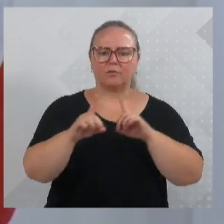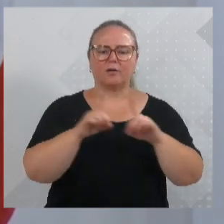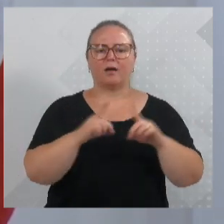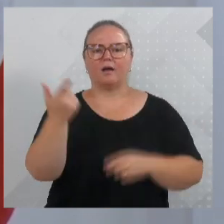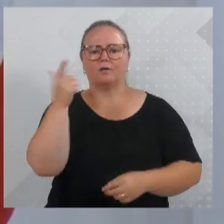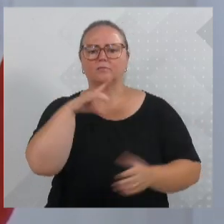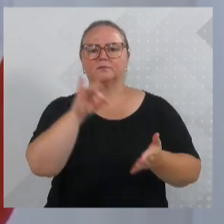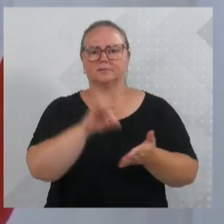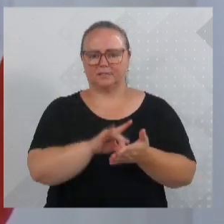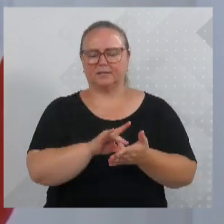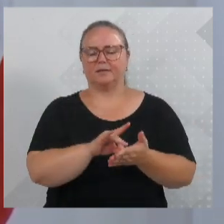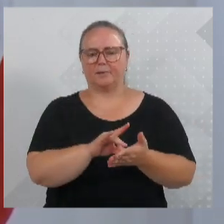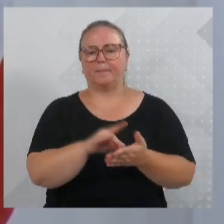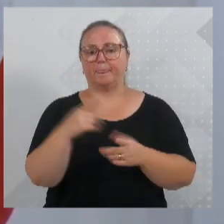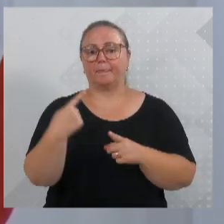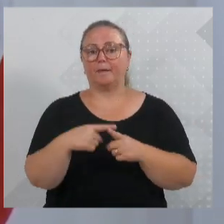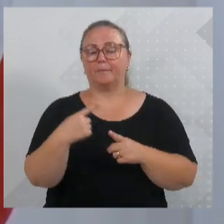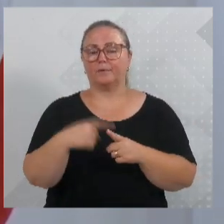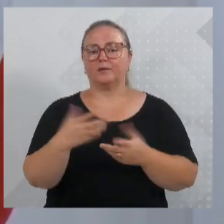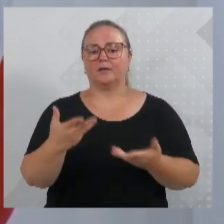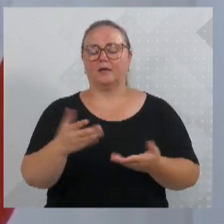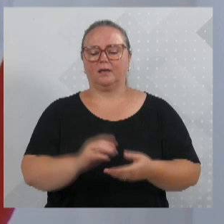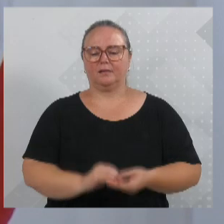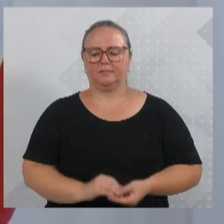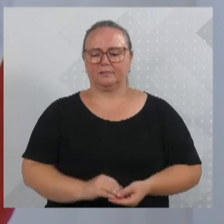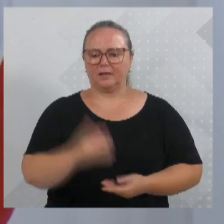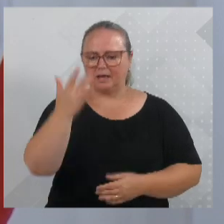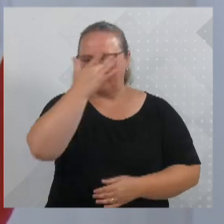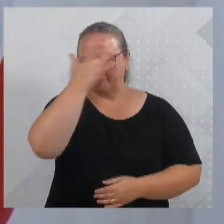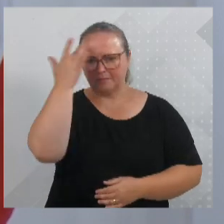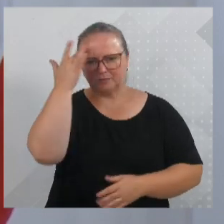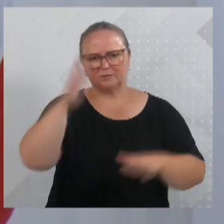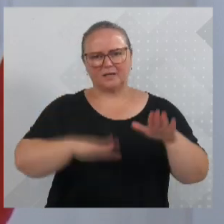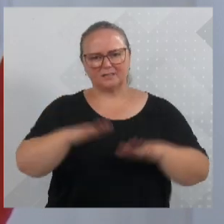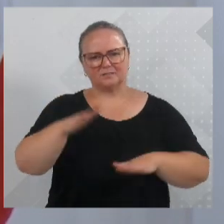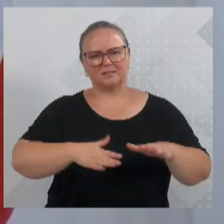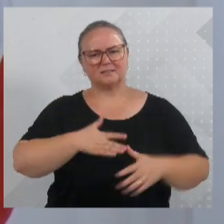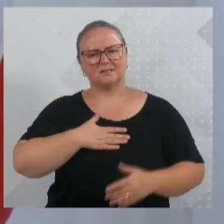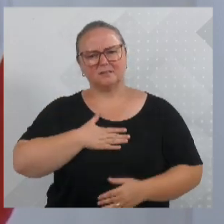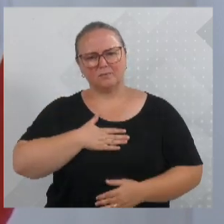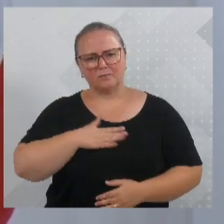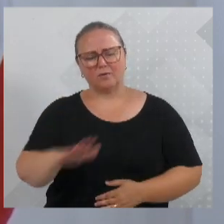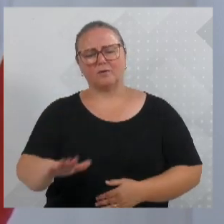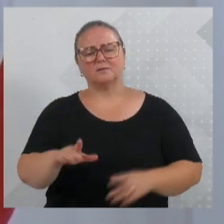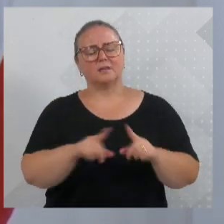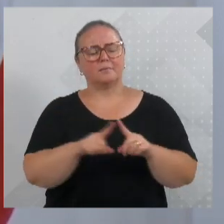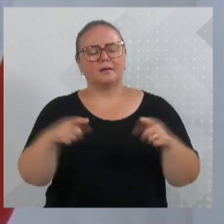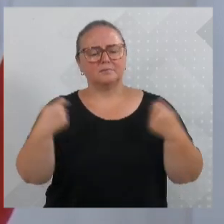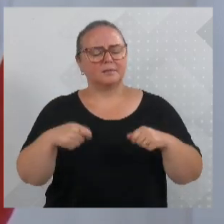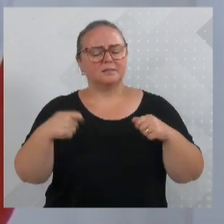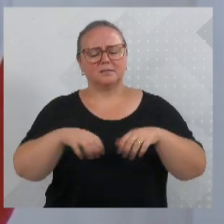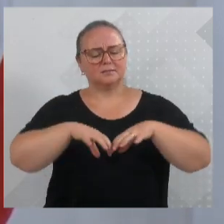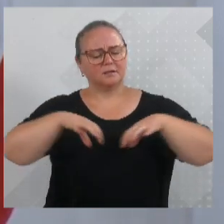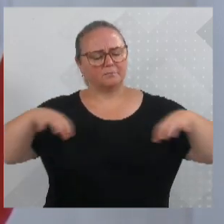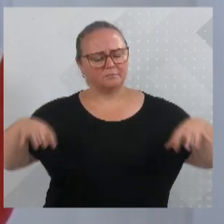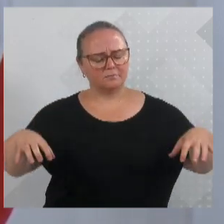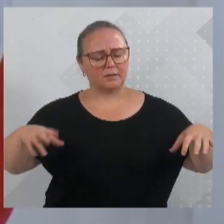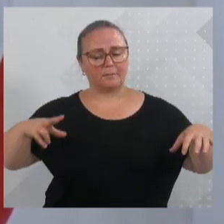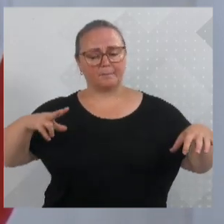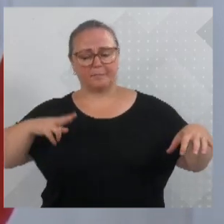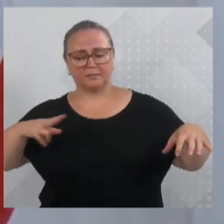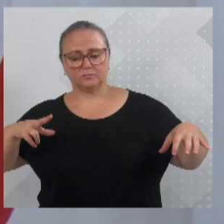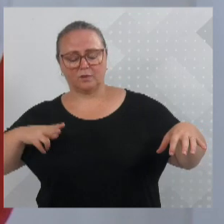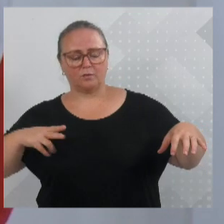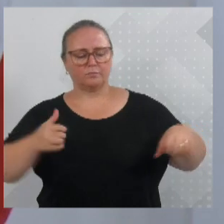Porque, muitas vezes, a gente tem que, em diversas reuniões, com pessoas que a gente não gosta, mas a gente tem que separar essa questão pessoal e